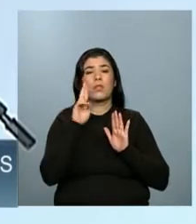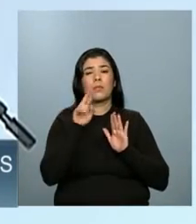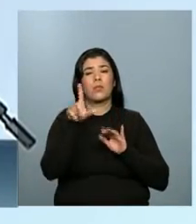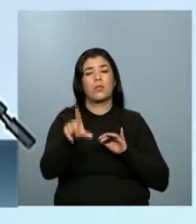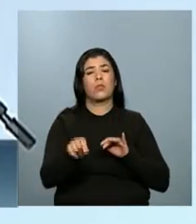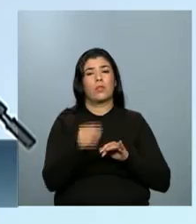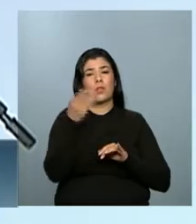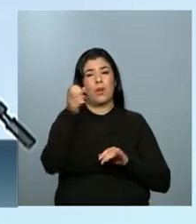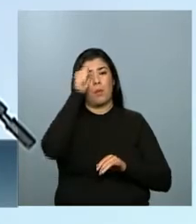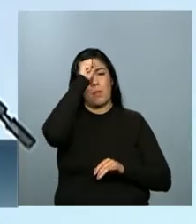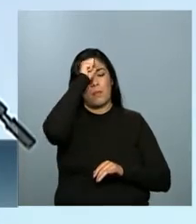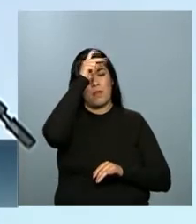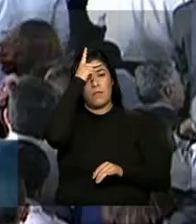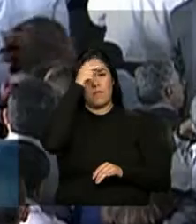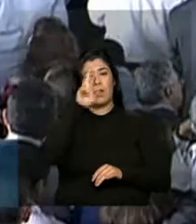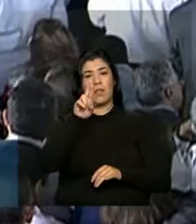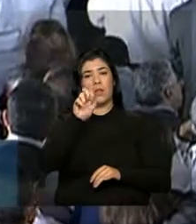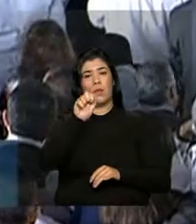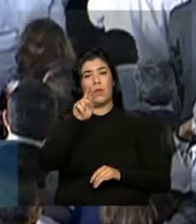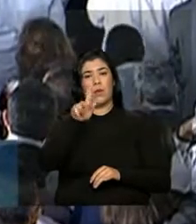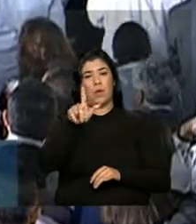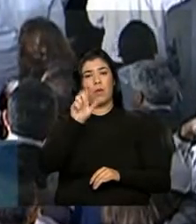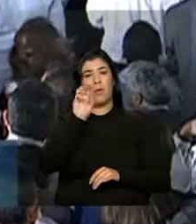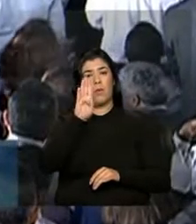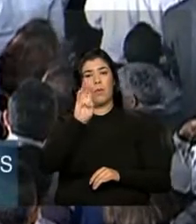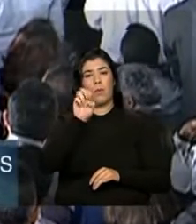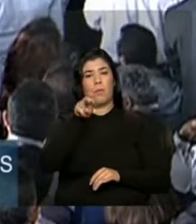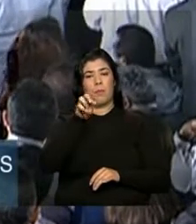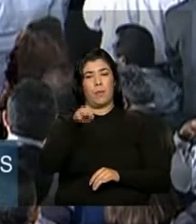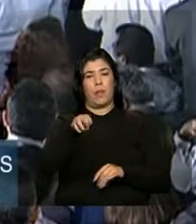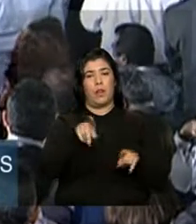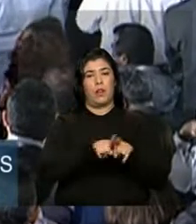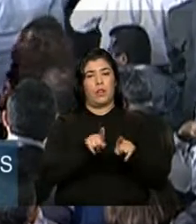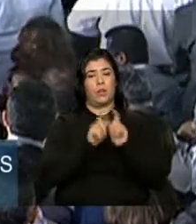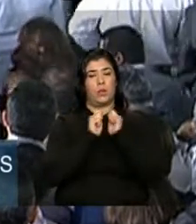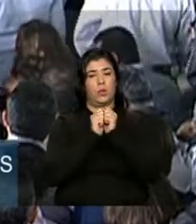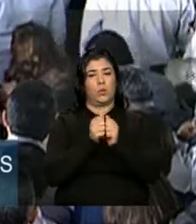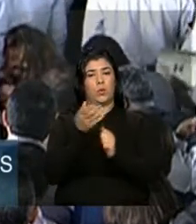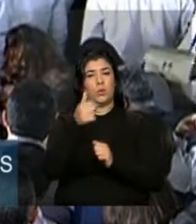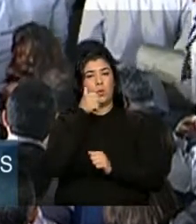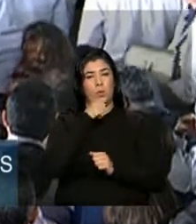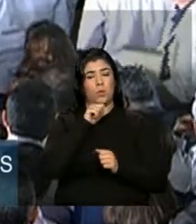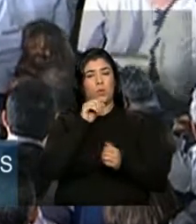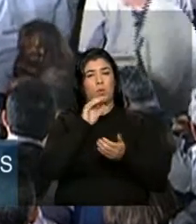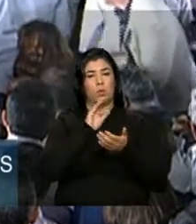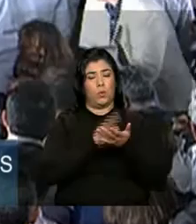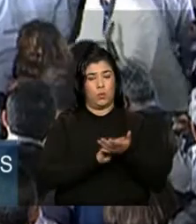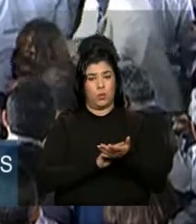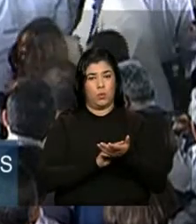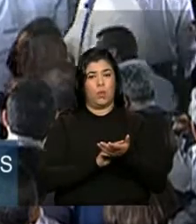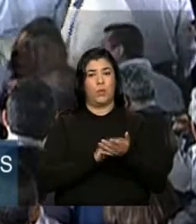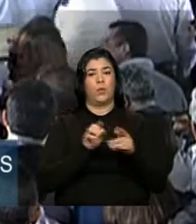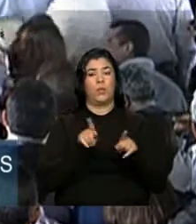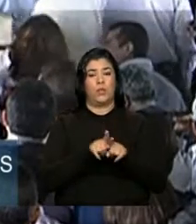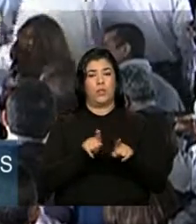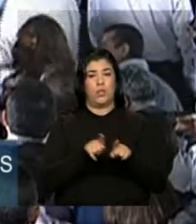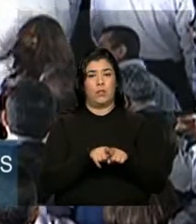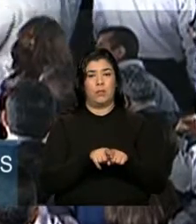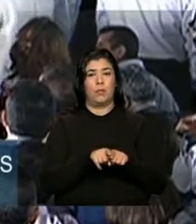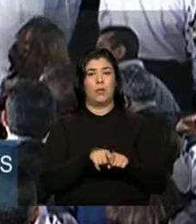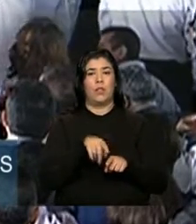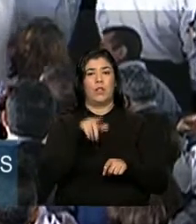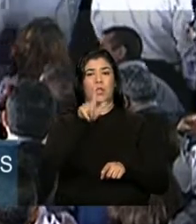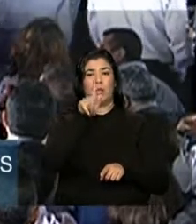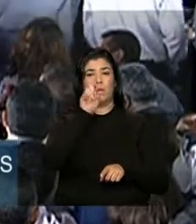Belém, também da sua esposa que está aqui, da Amanda, Gilberto Machado, Gilmar Machado, nosso querido amigo, prefeito de